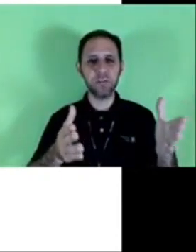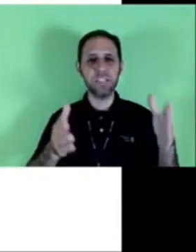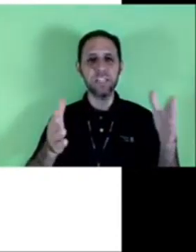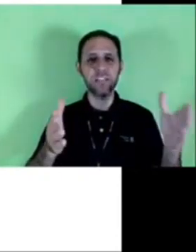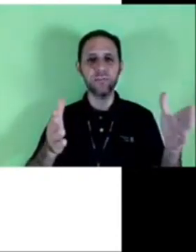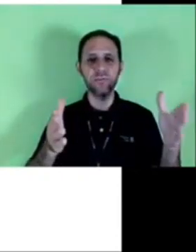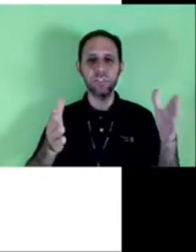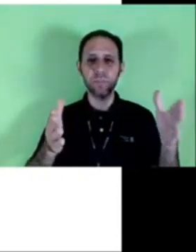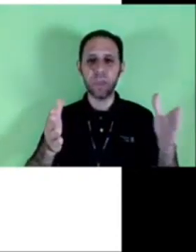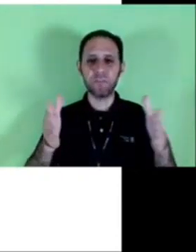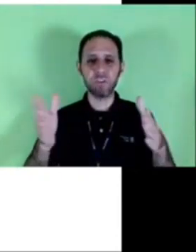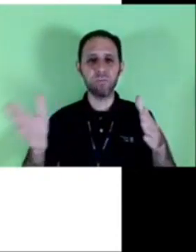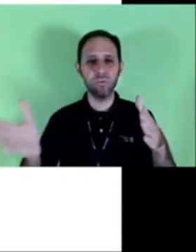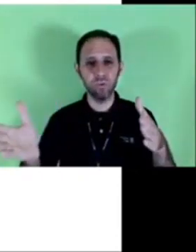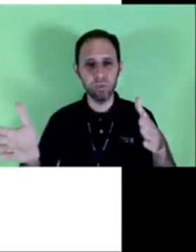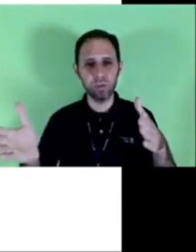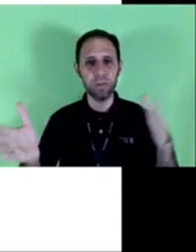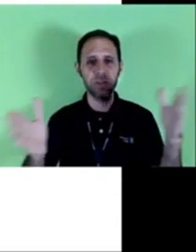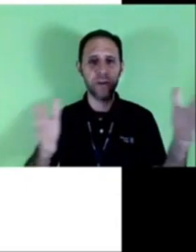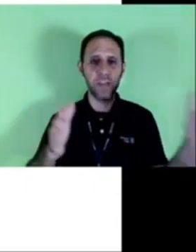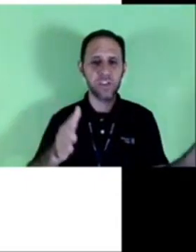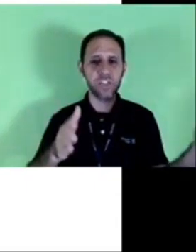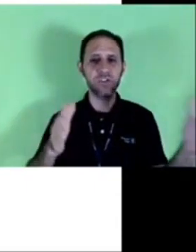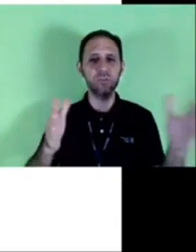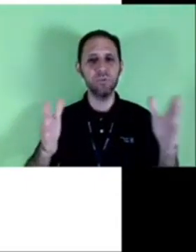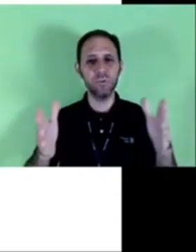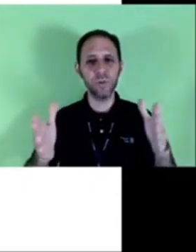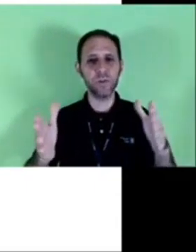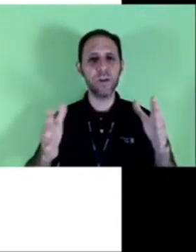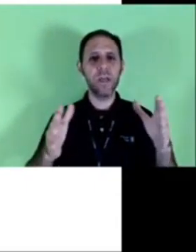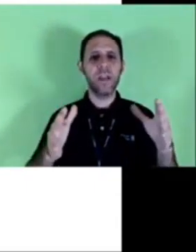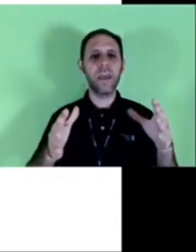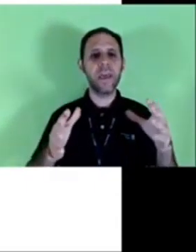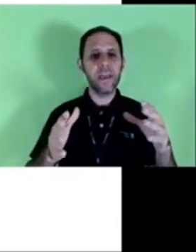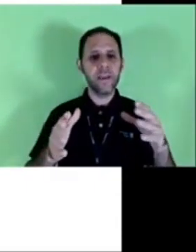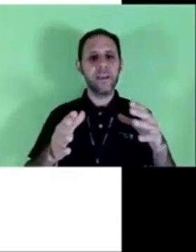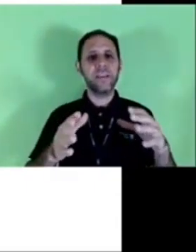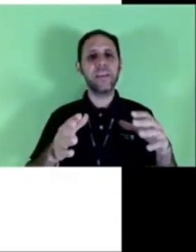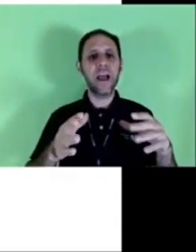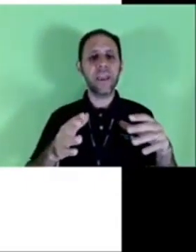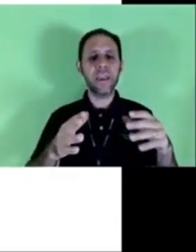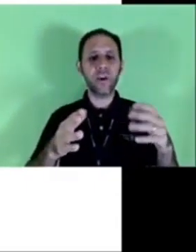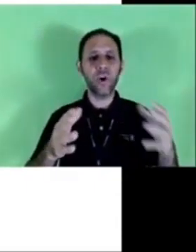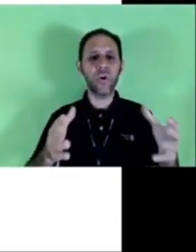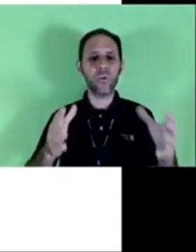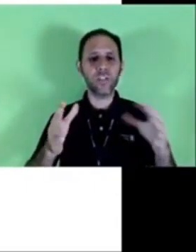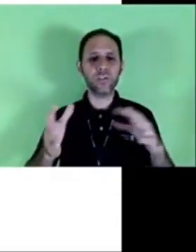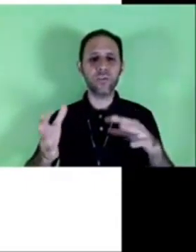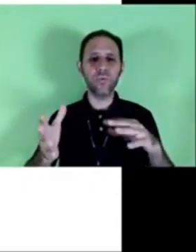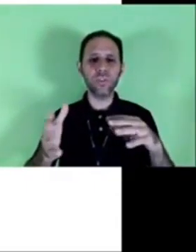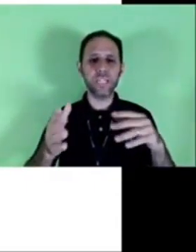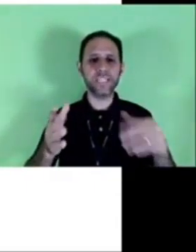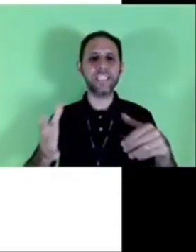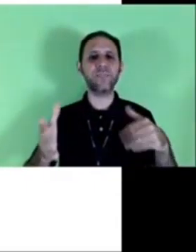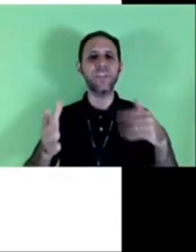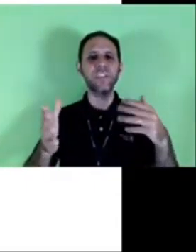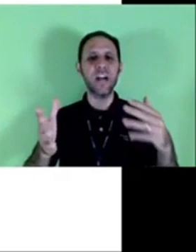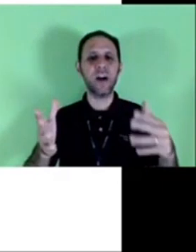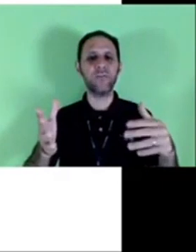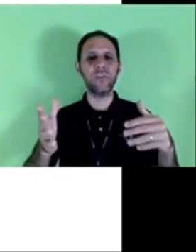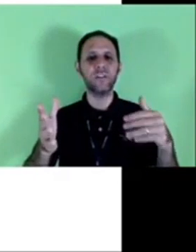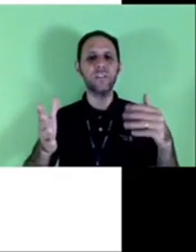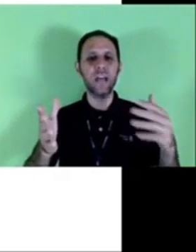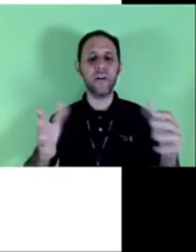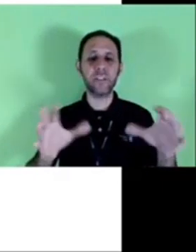a profissão escrito no CPF sobre o número e no RG sobre o número né e aí concluente do curso eletricista